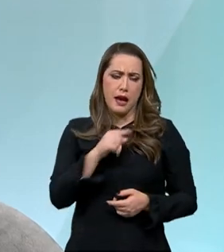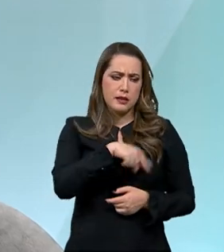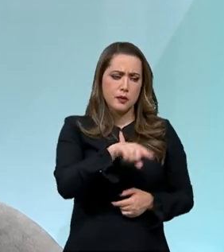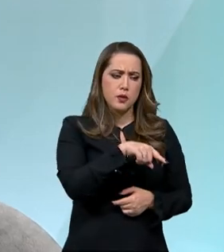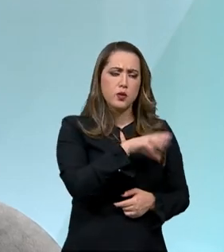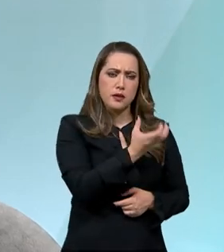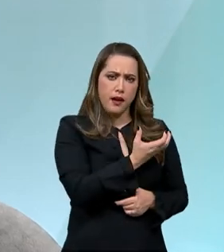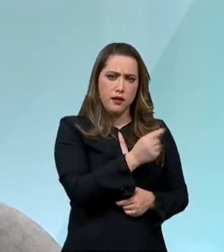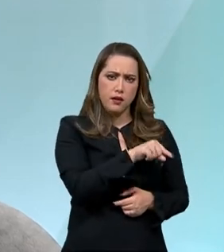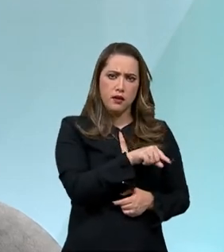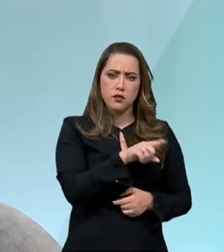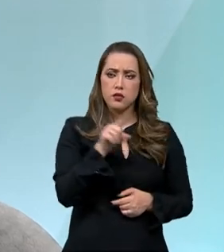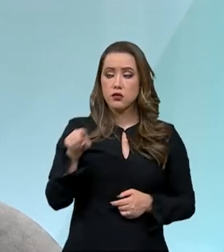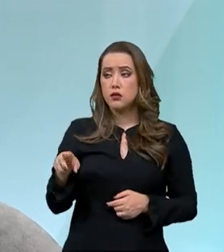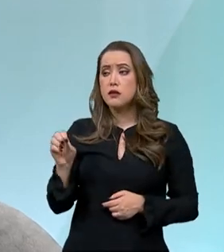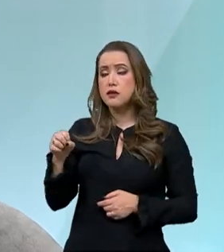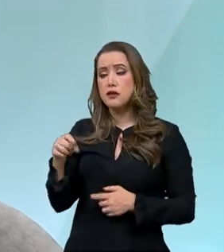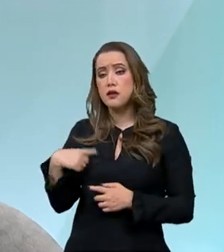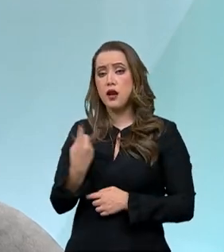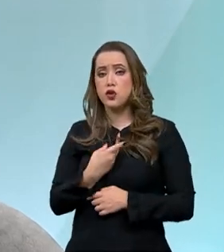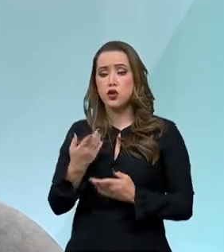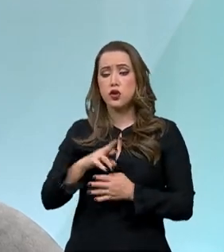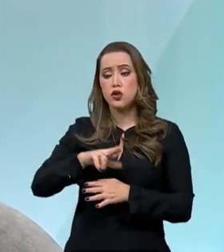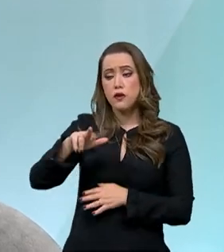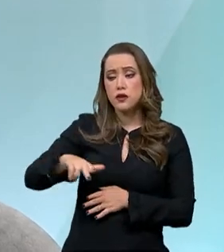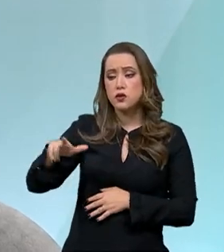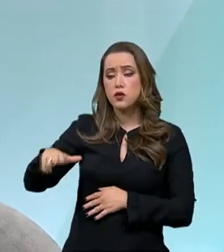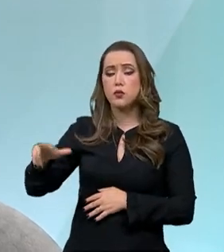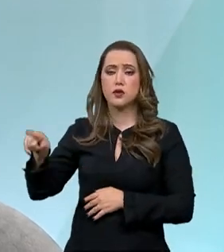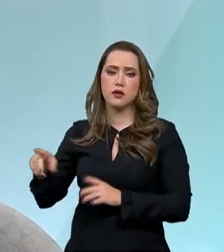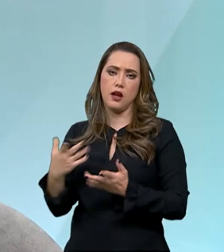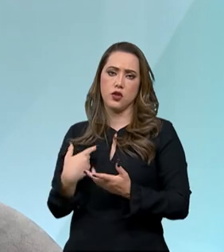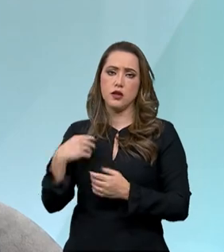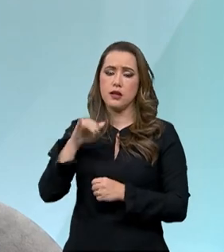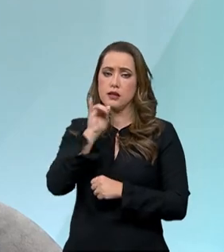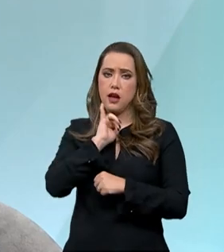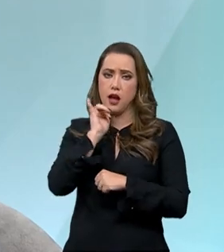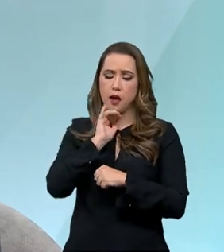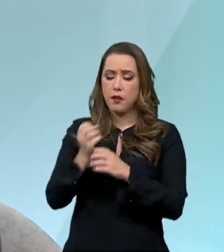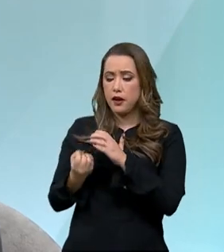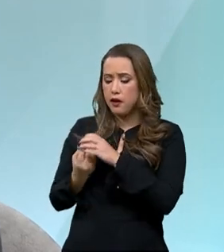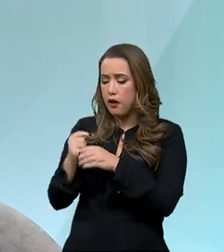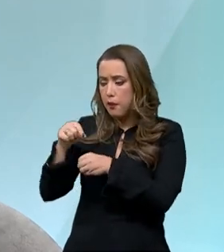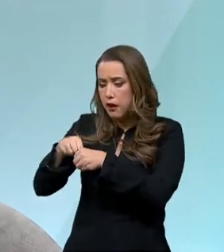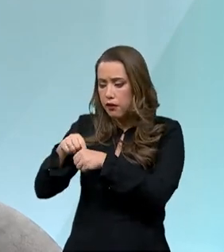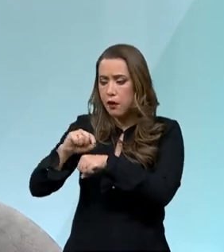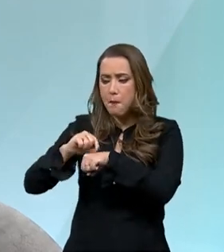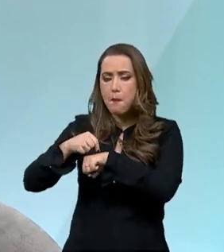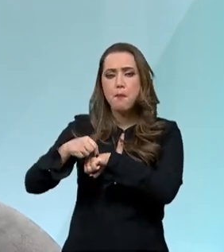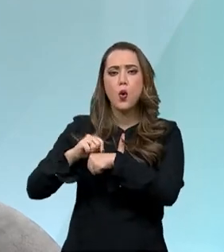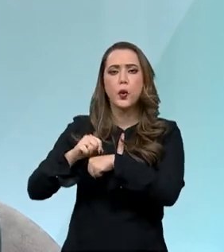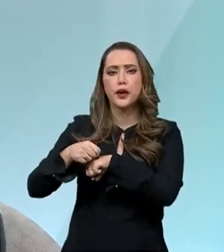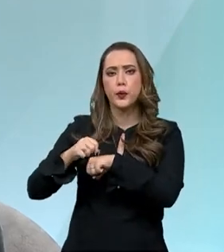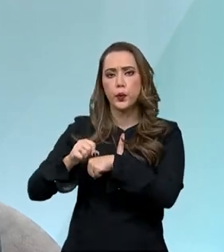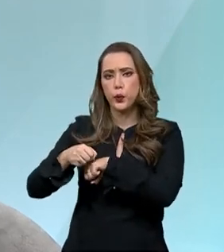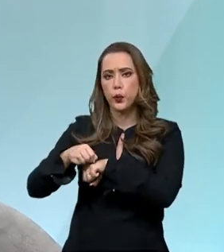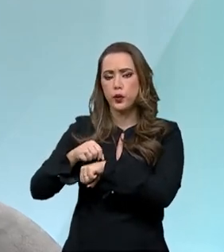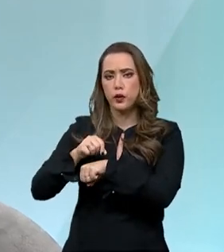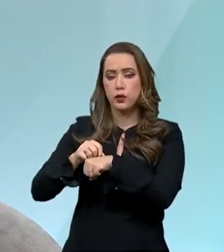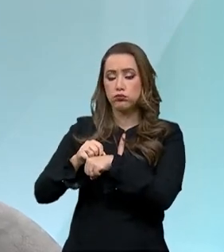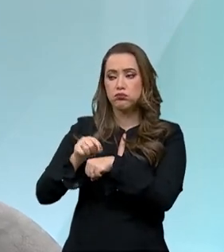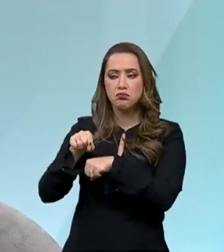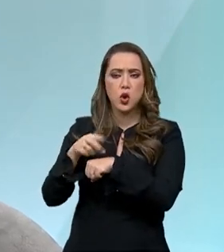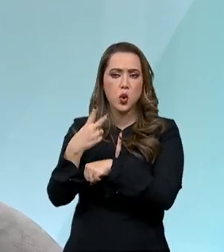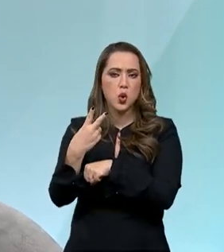morango, que tem uma área aí de 2, 5 hectares, produtores de grãos com grandes extensões de área.